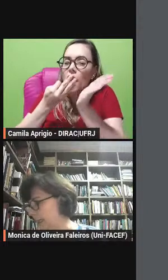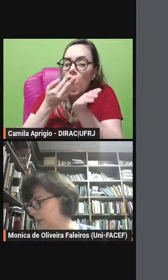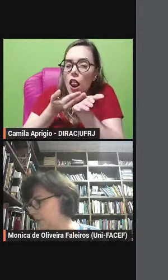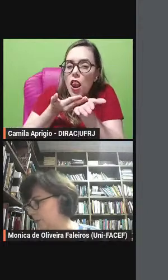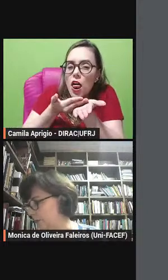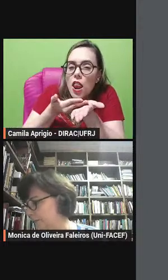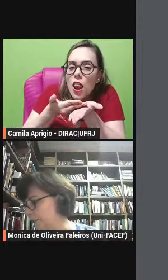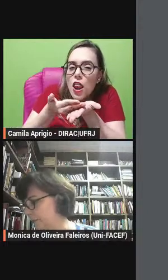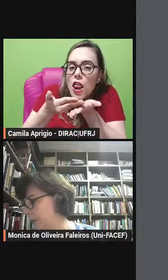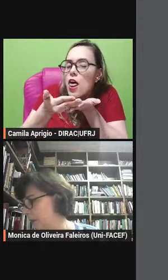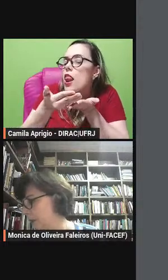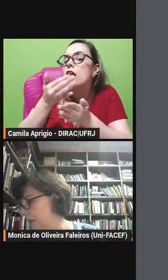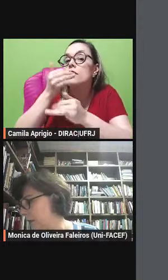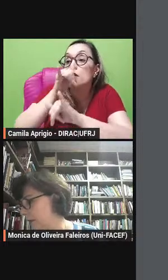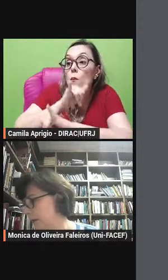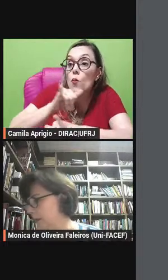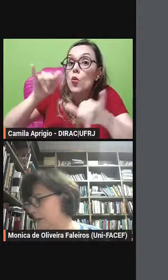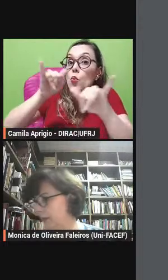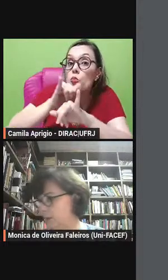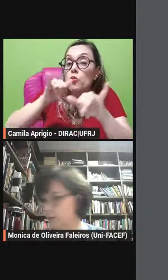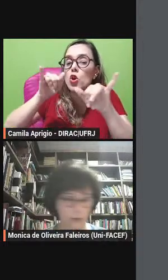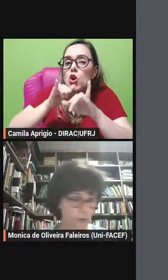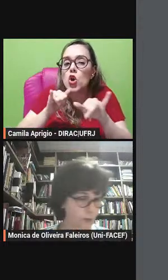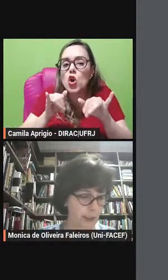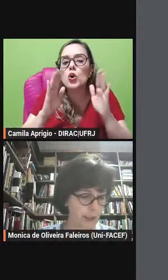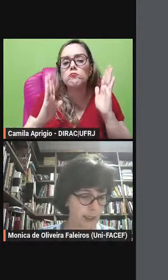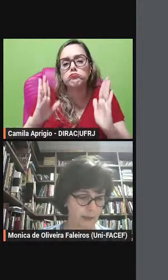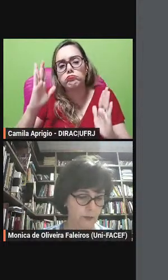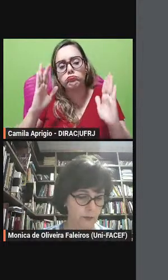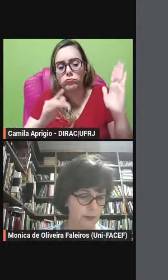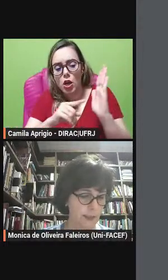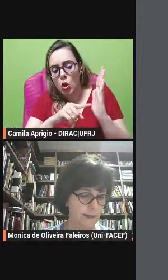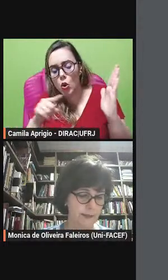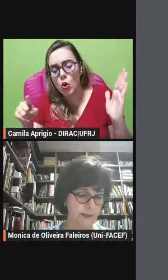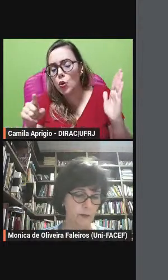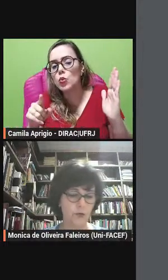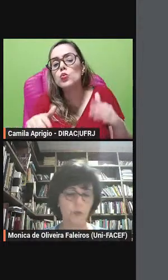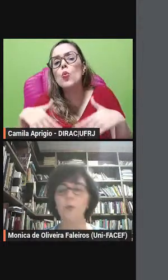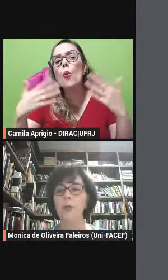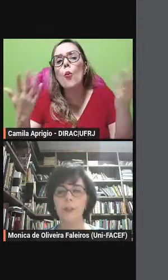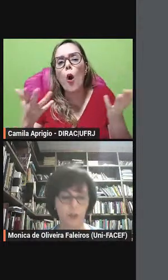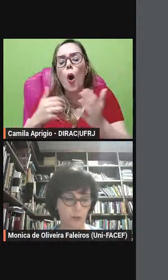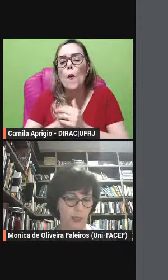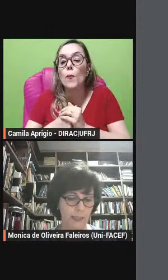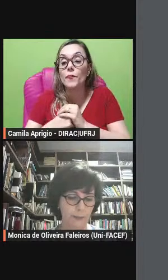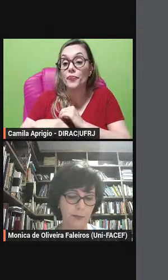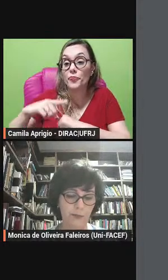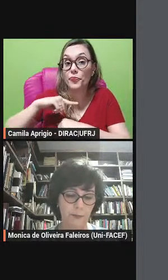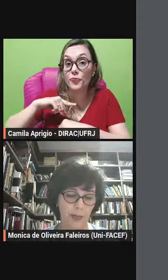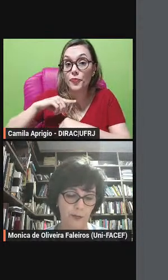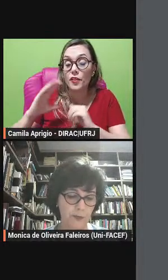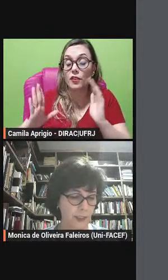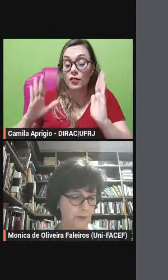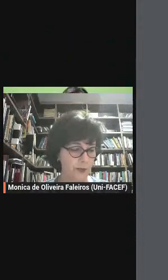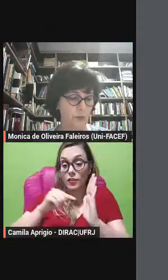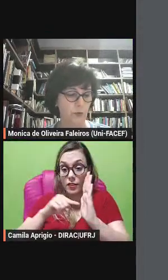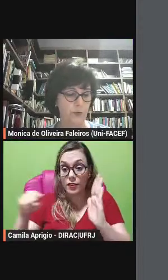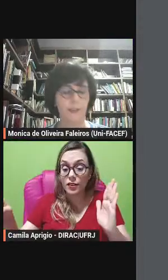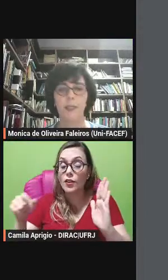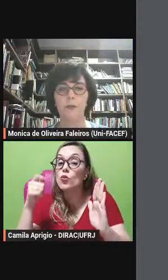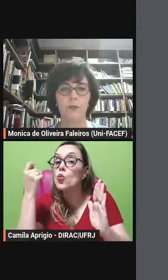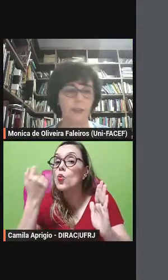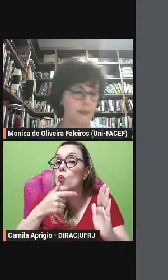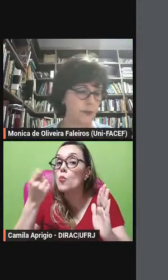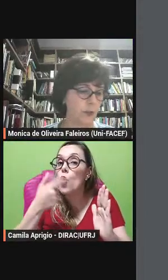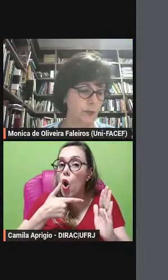publicados teriam sido publicados na sessão de humor intitulada pif-paf da revista